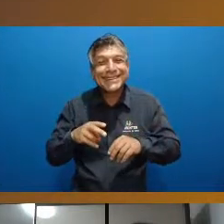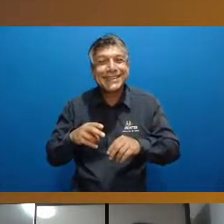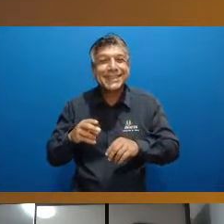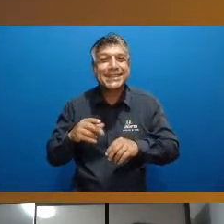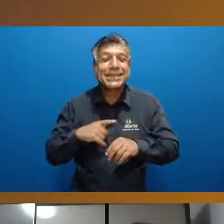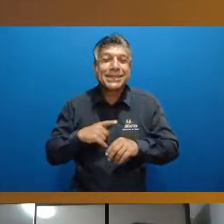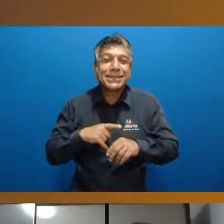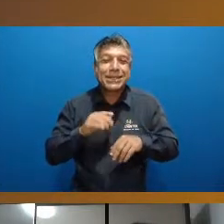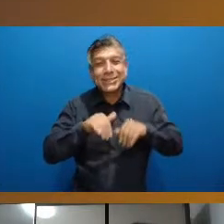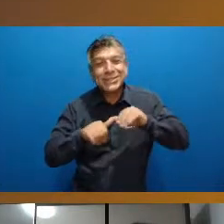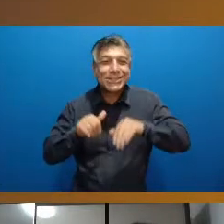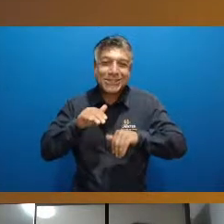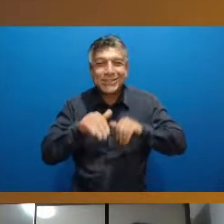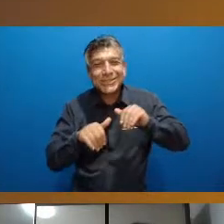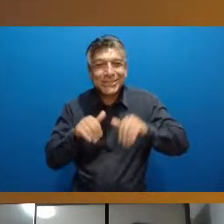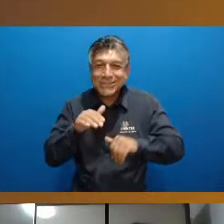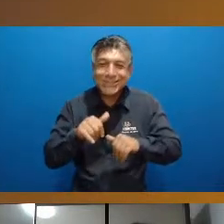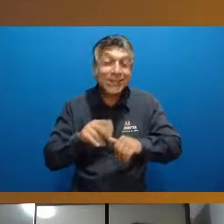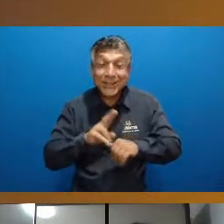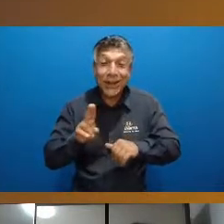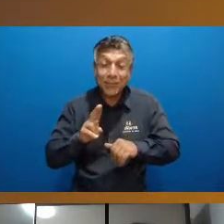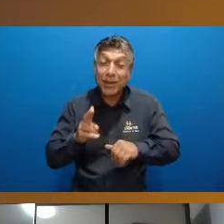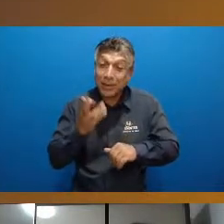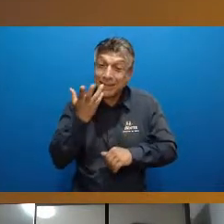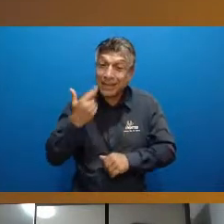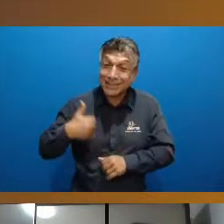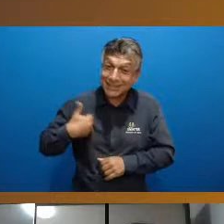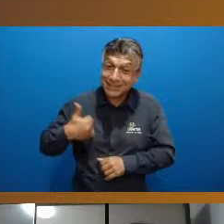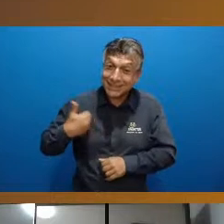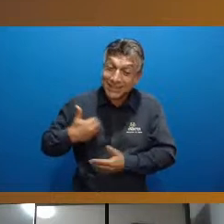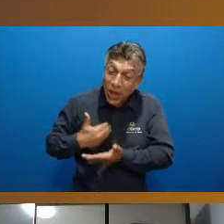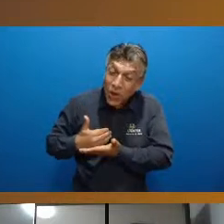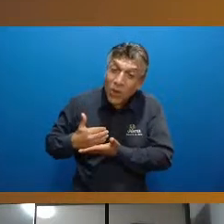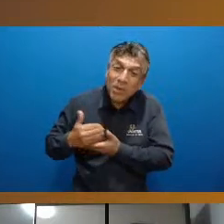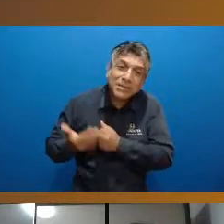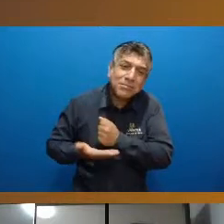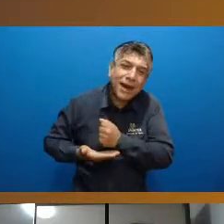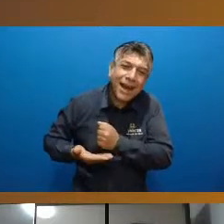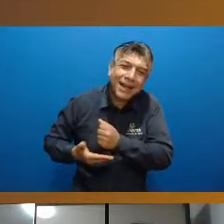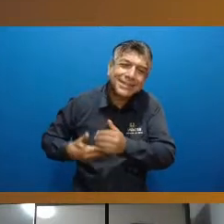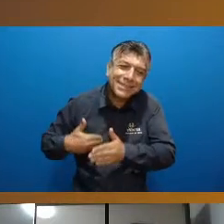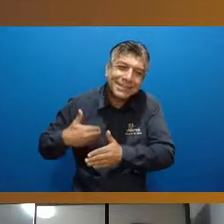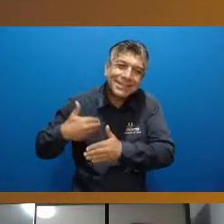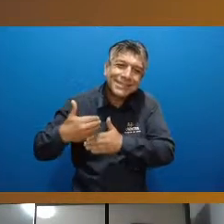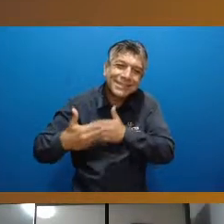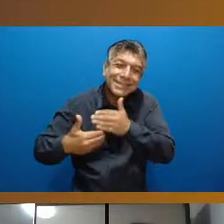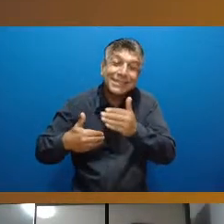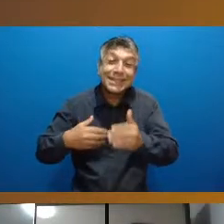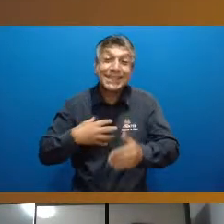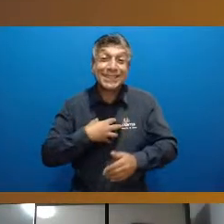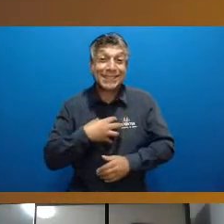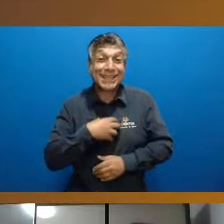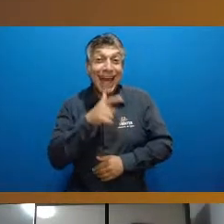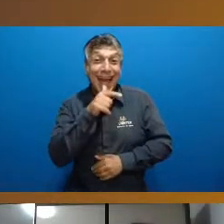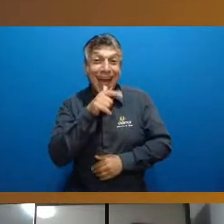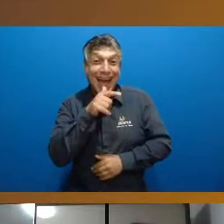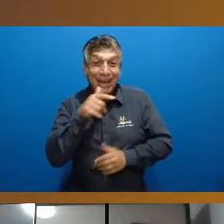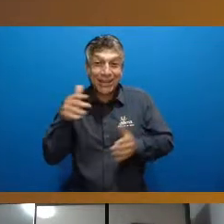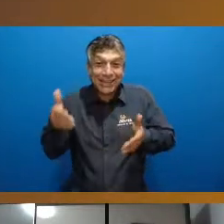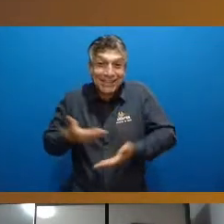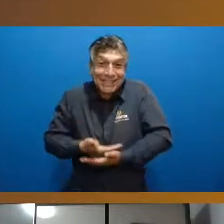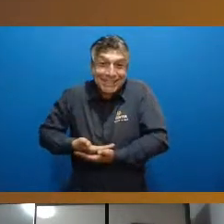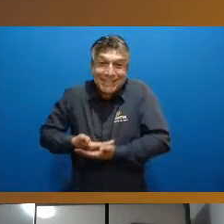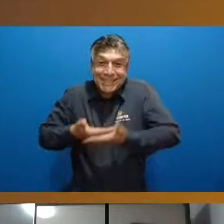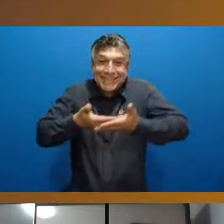as para as aulas é a mesma coisa eles fazem uma iniciação ambientação à água ambientação até